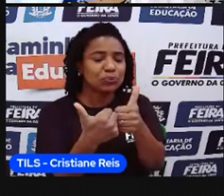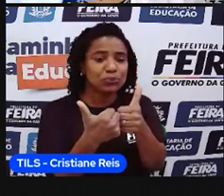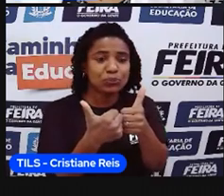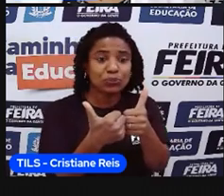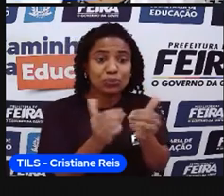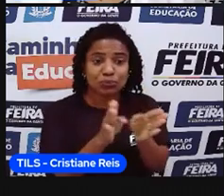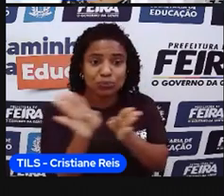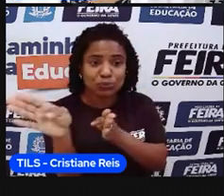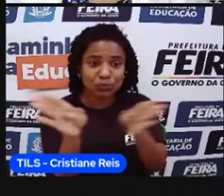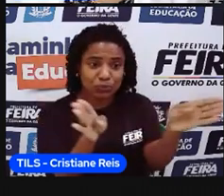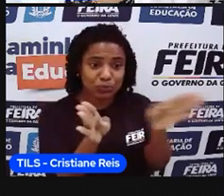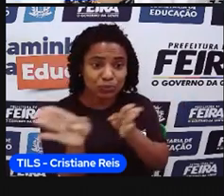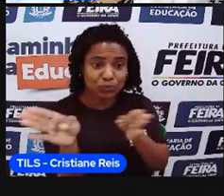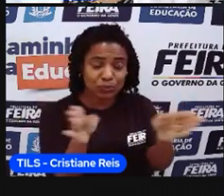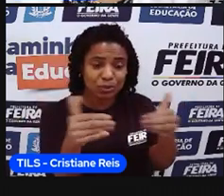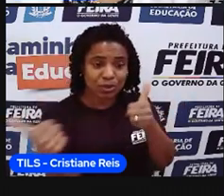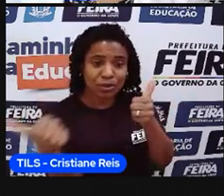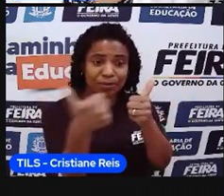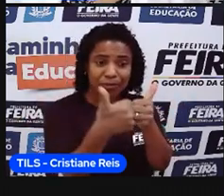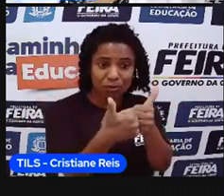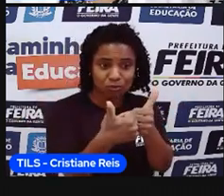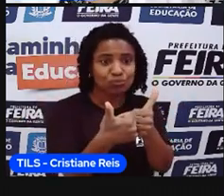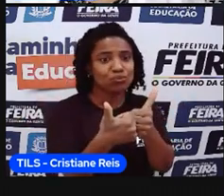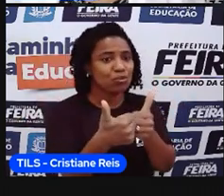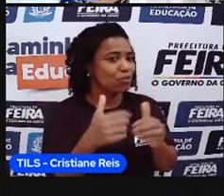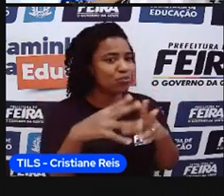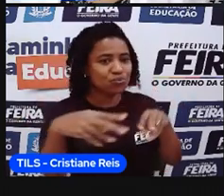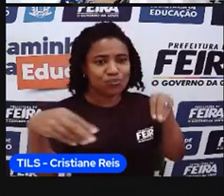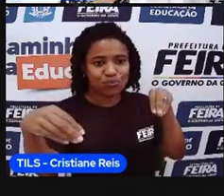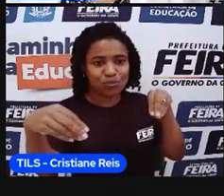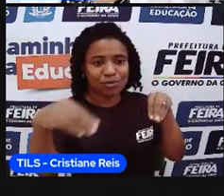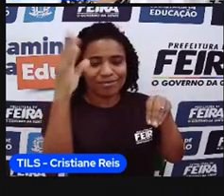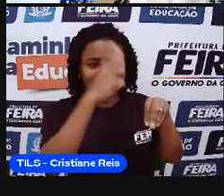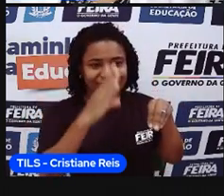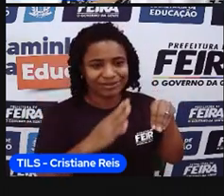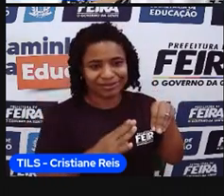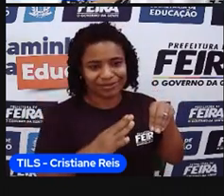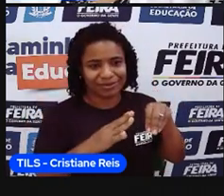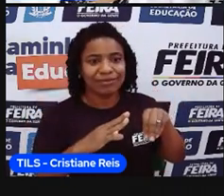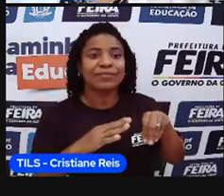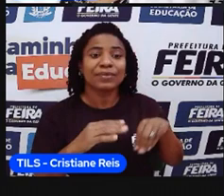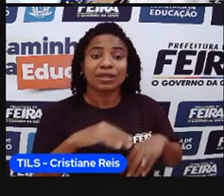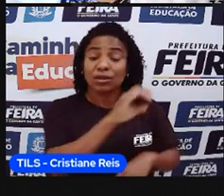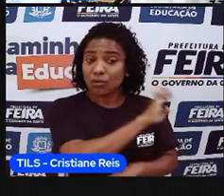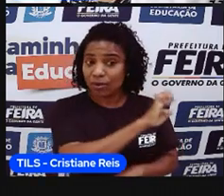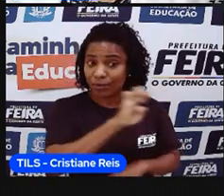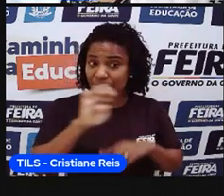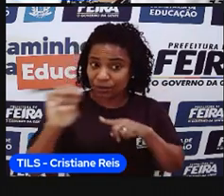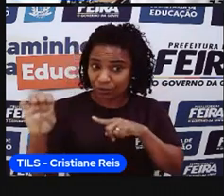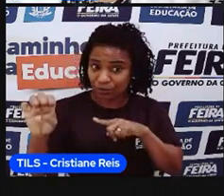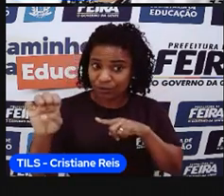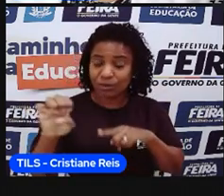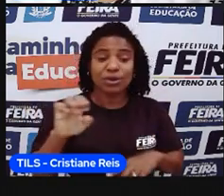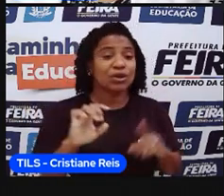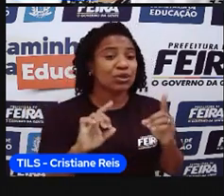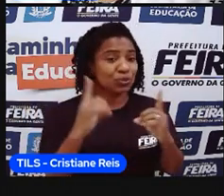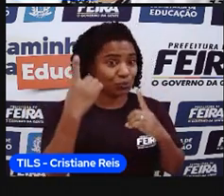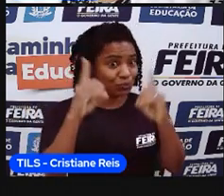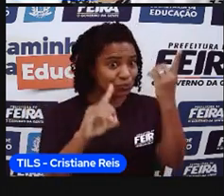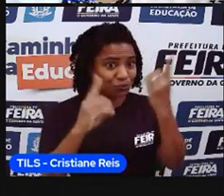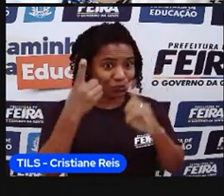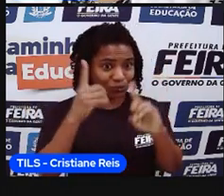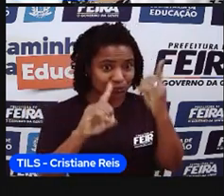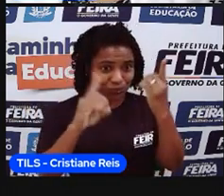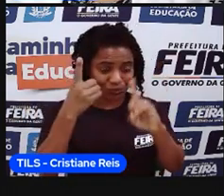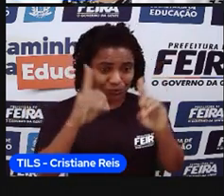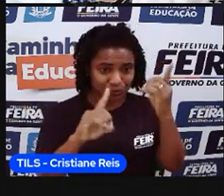ligação direta o território deles com o território brasileiro, que, no caso, é o Equador e o Chile, né, esse país